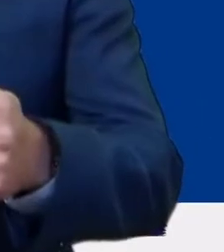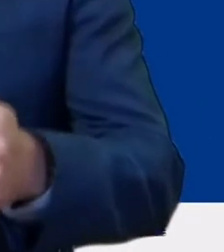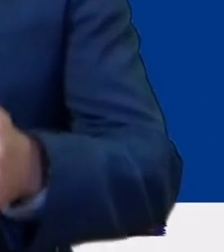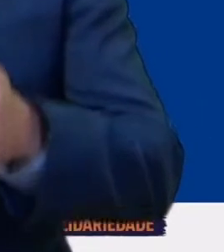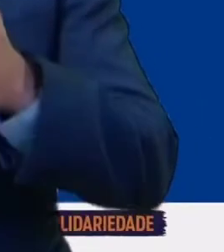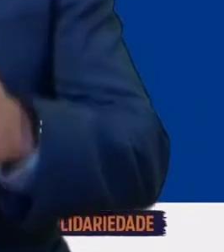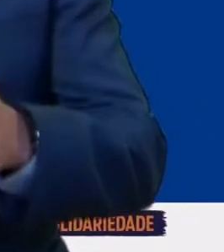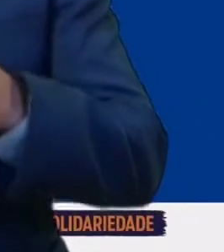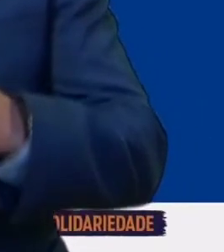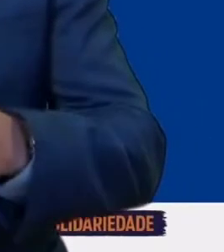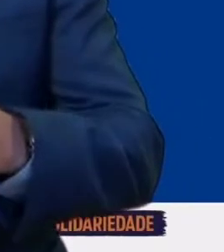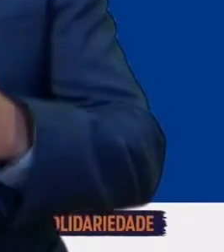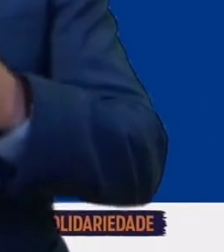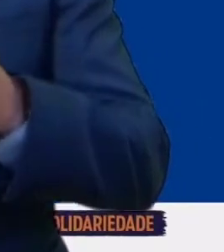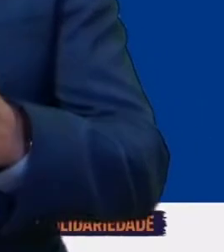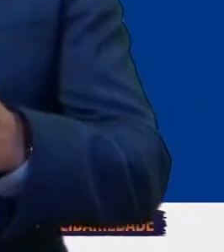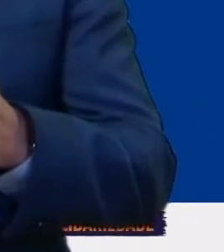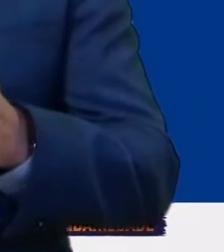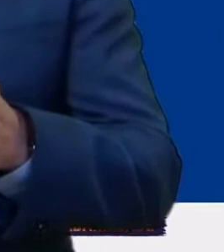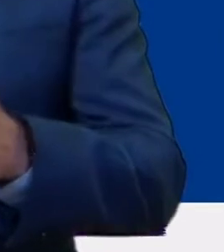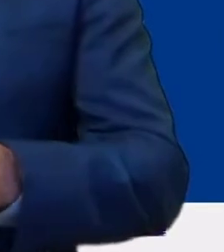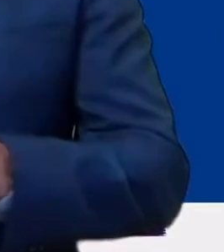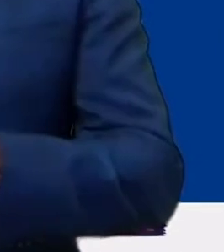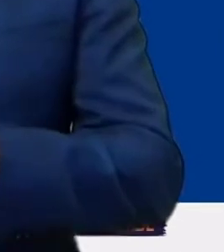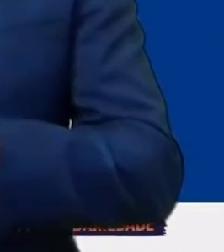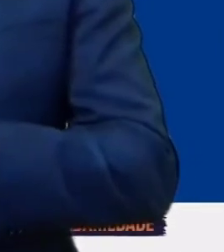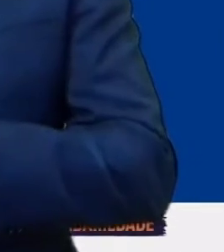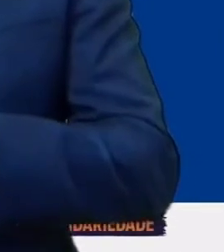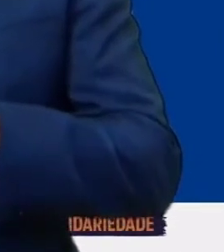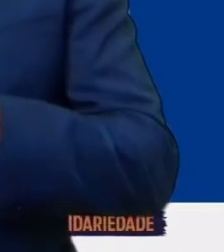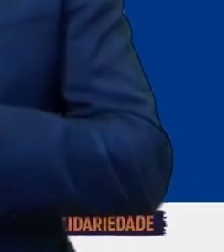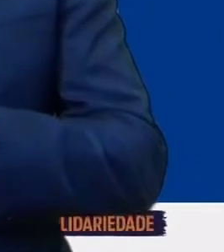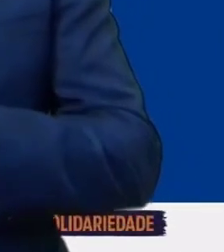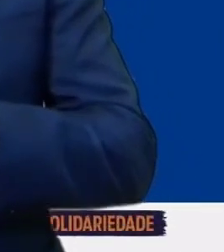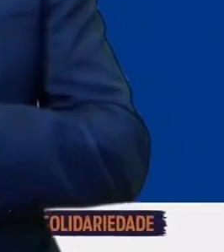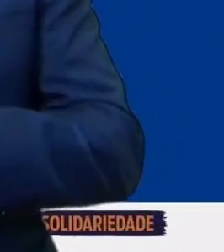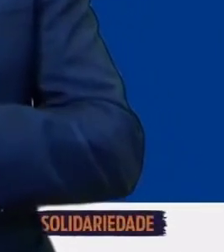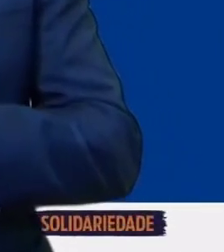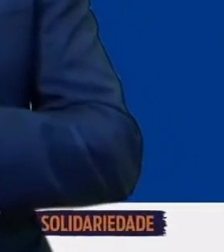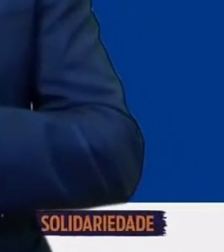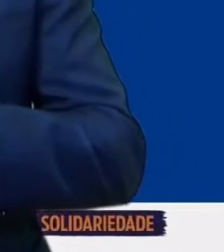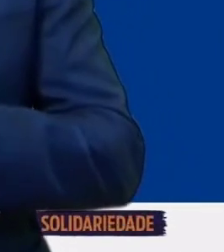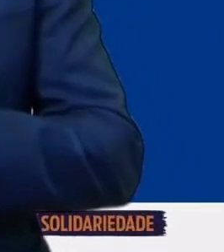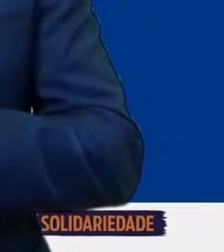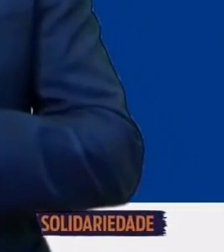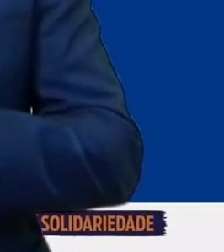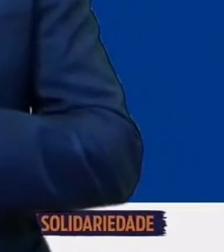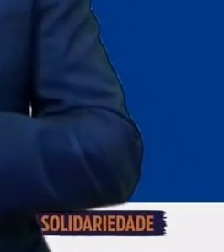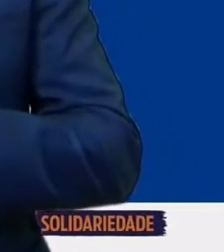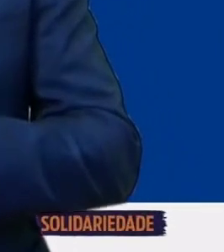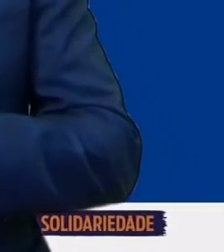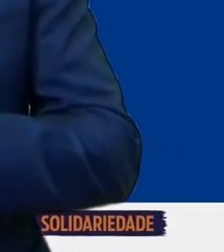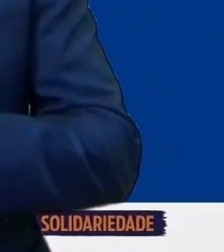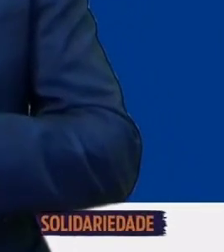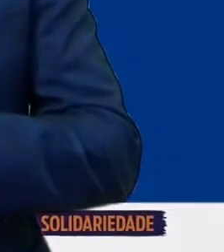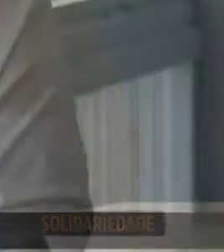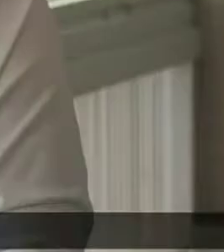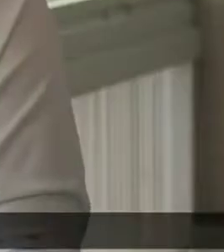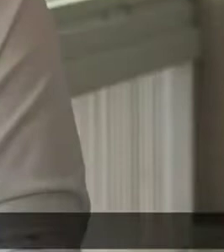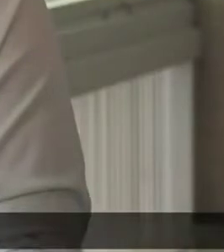E muito mais Santos merece mais Muito mais Sou de verdade Sou dessa cidade Sou delegado romano 27